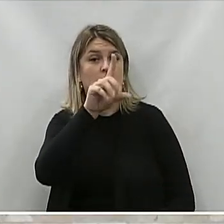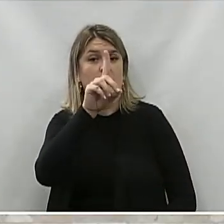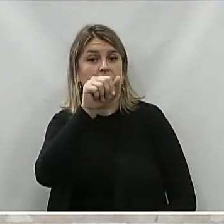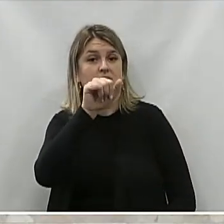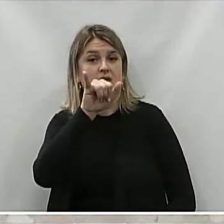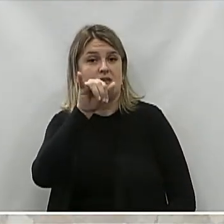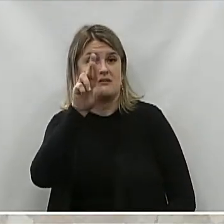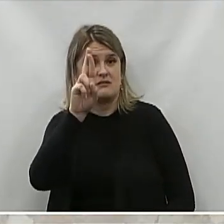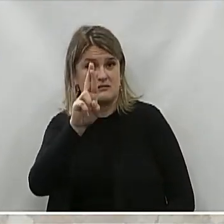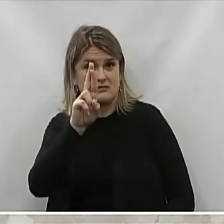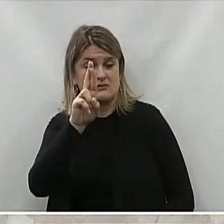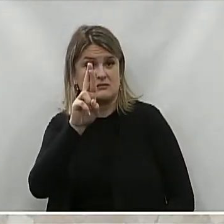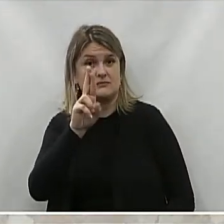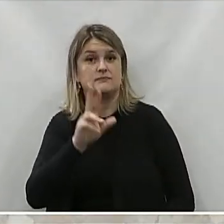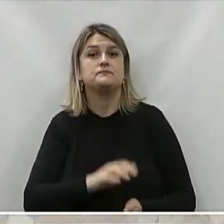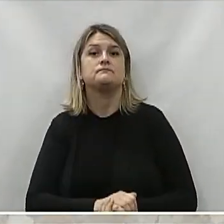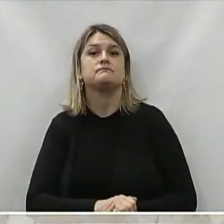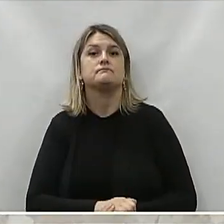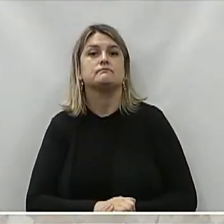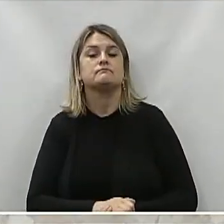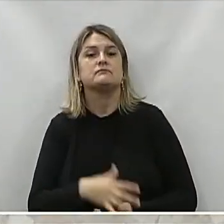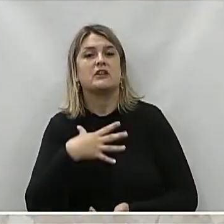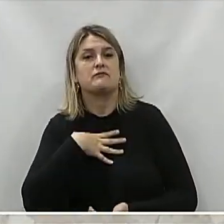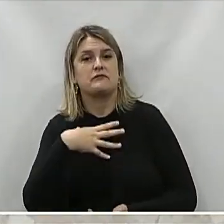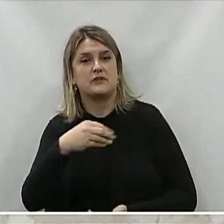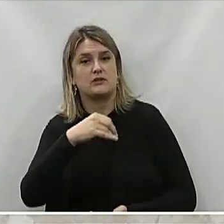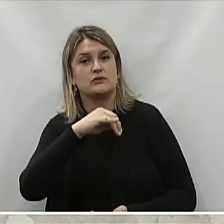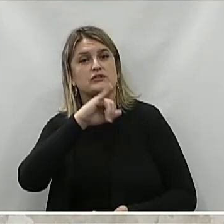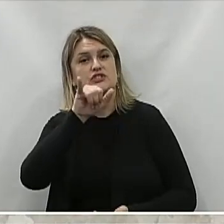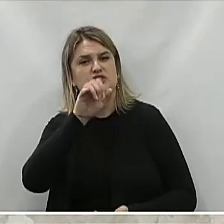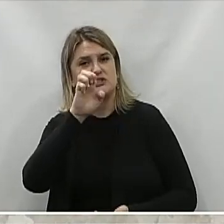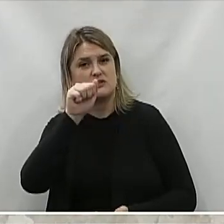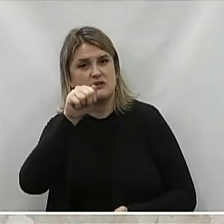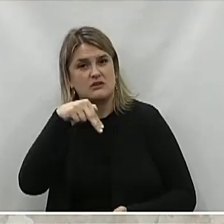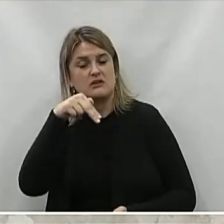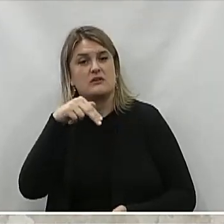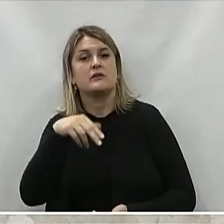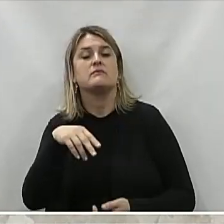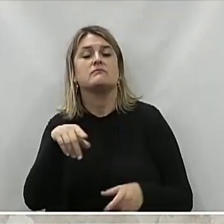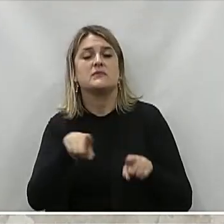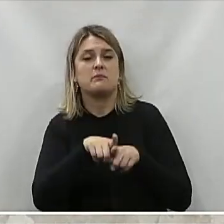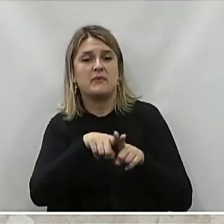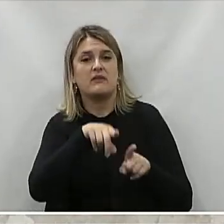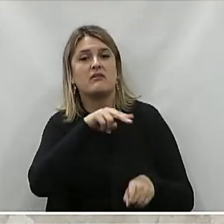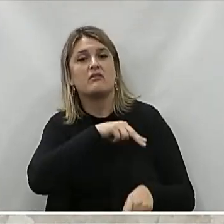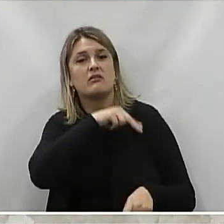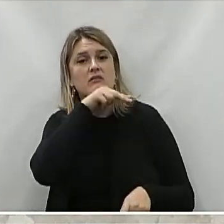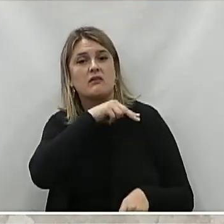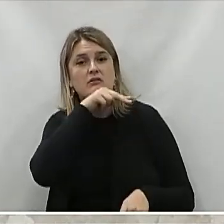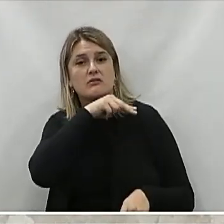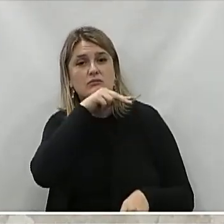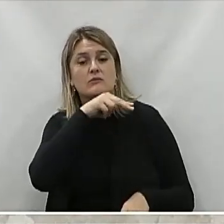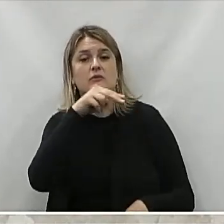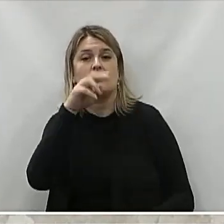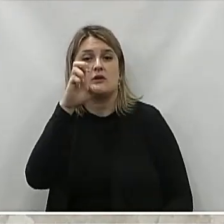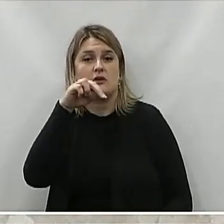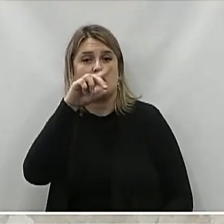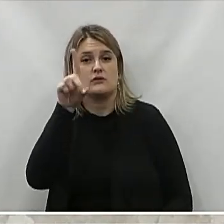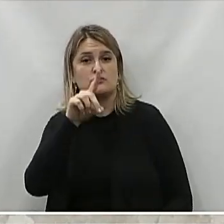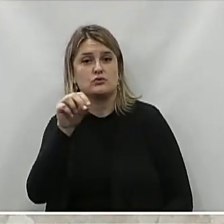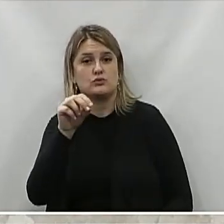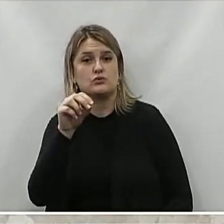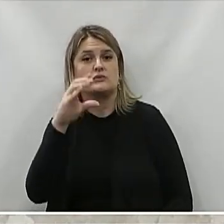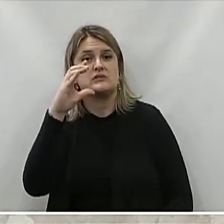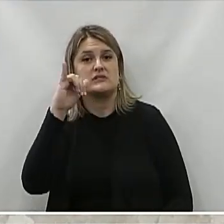Vergekiewski Mucinelli Os filhos Jean Franco E Jorge E netos Enzo Luig Mucinelli Cícero